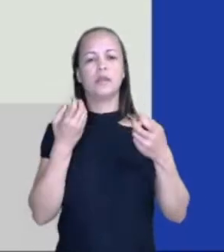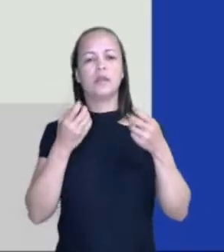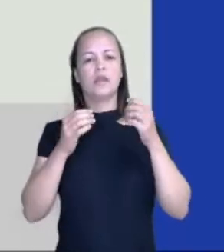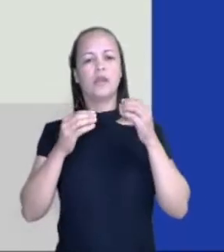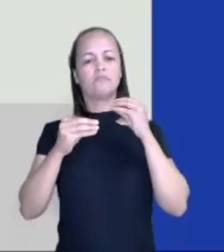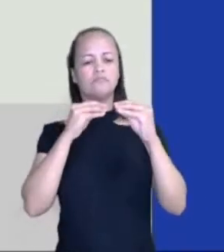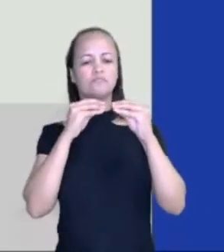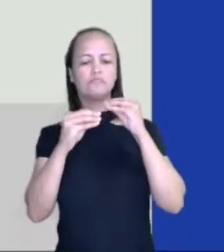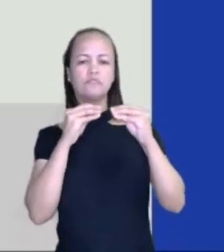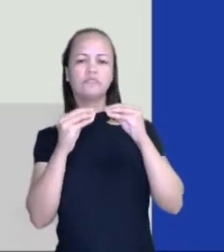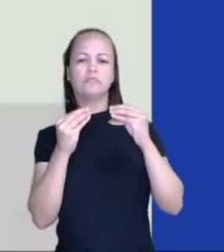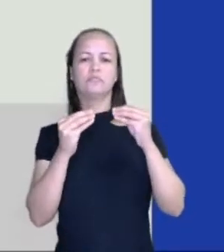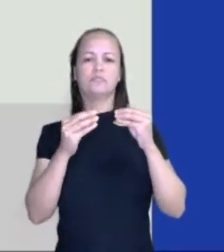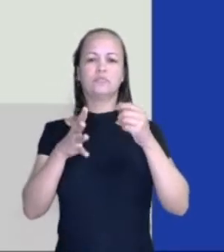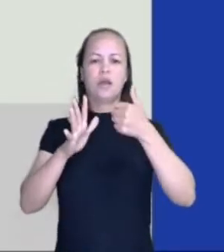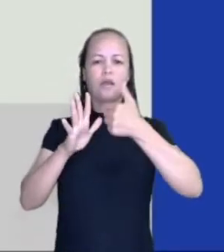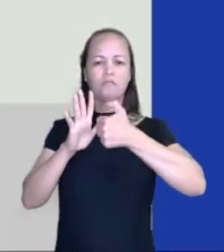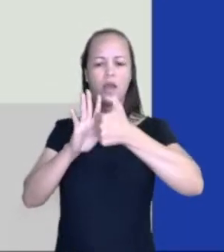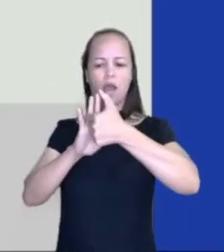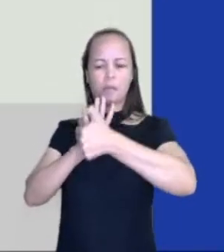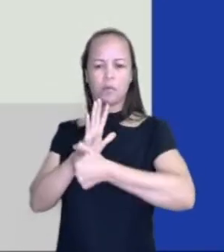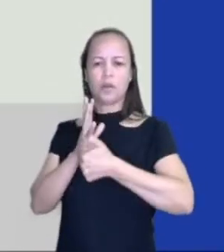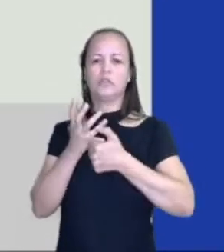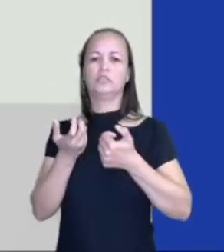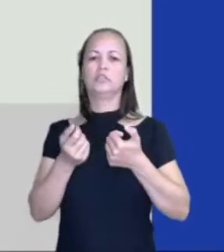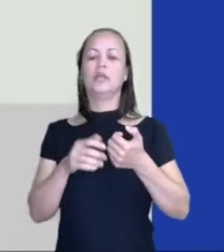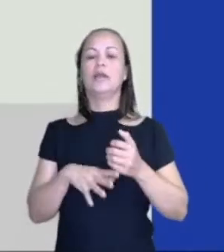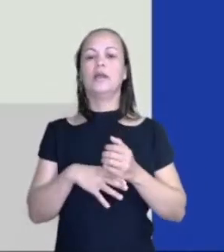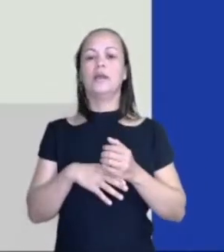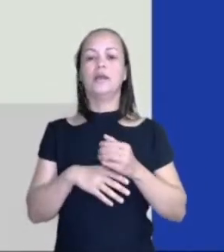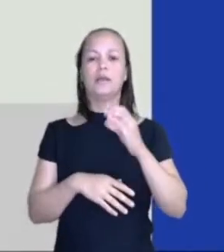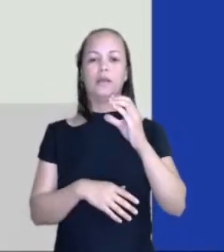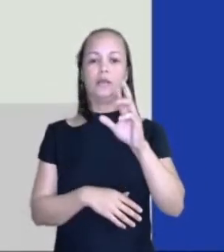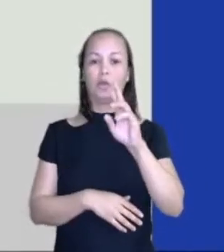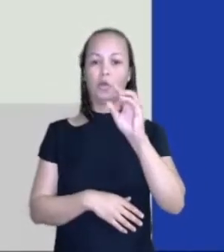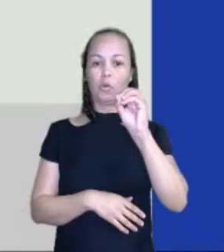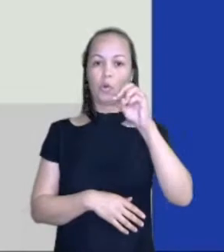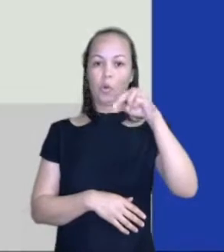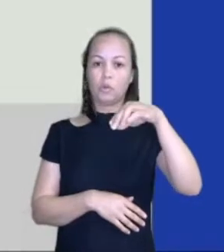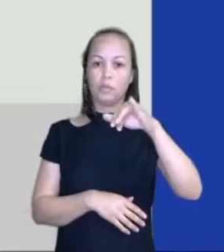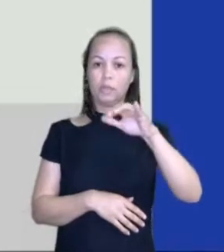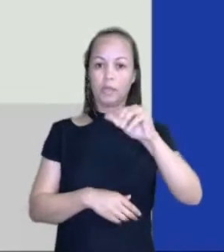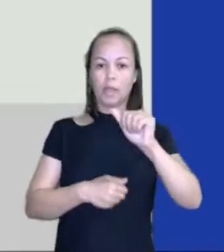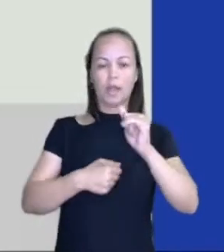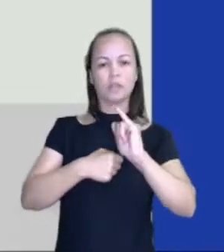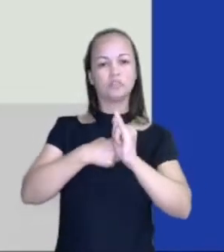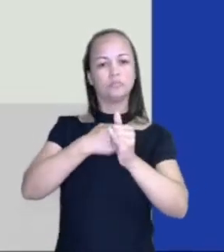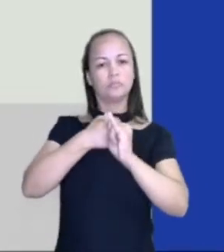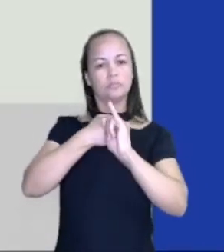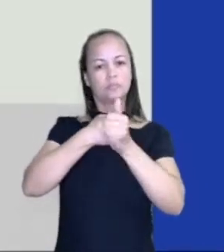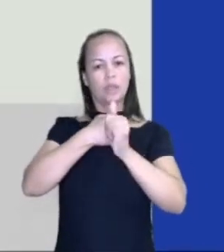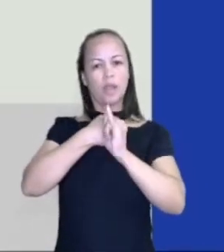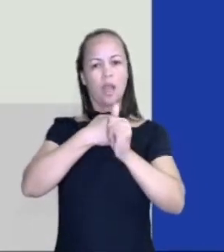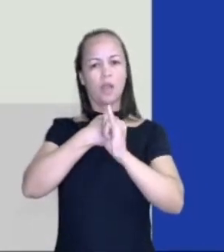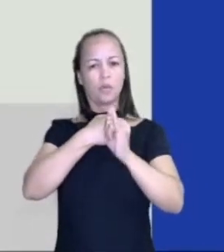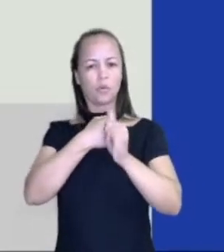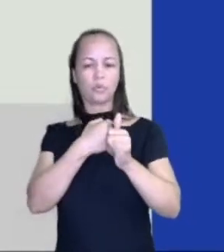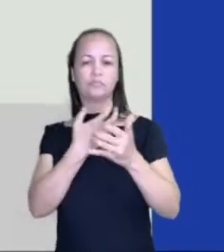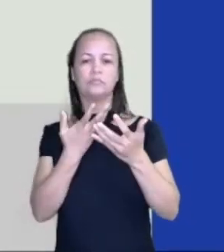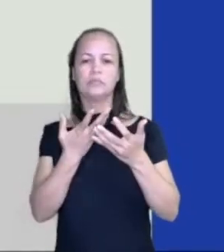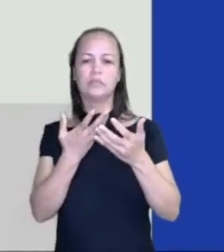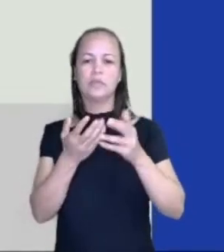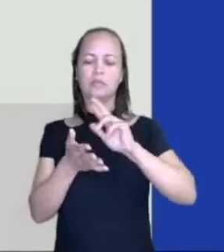contos, crônicas e também em peças de teatro e em filmes. Isso mesmo. Então, nós podemos